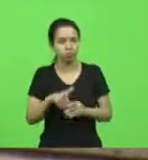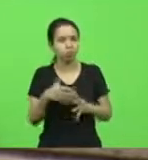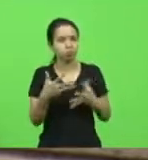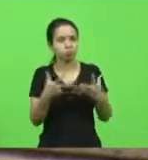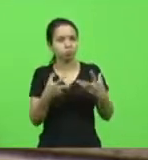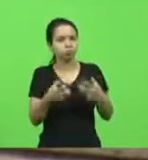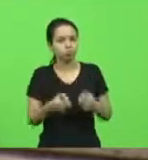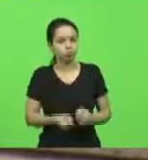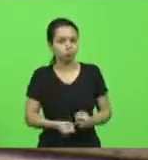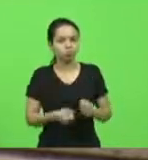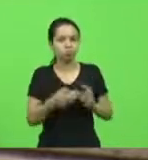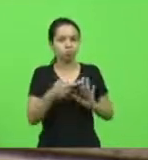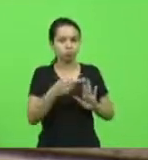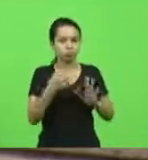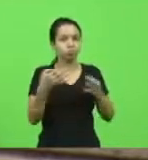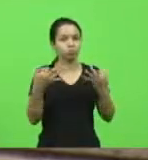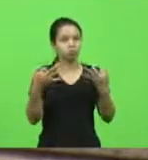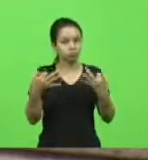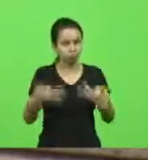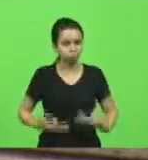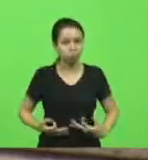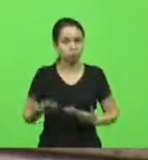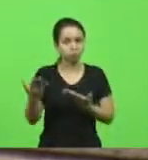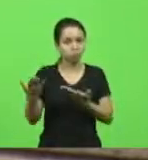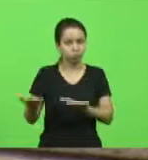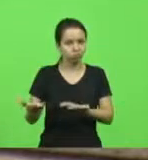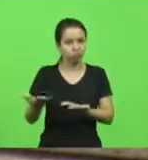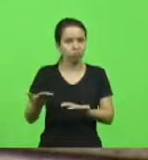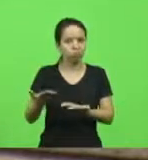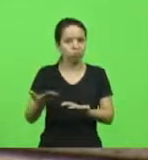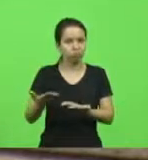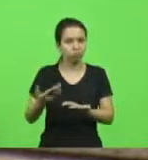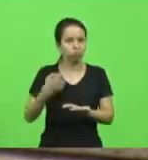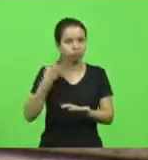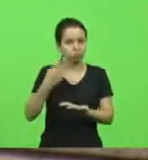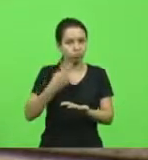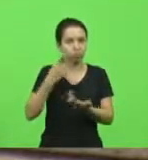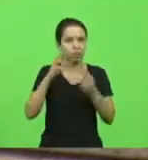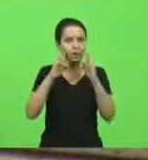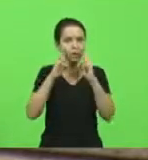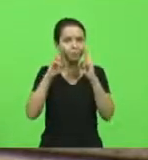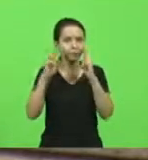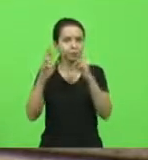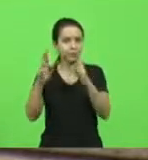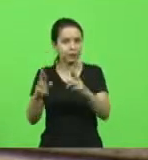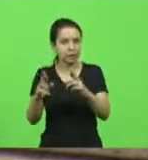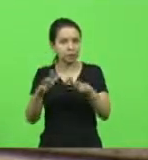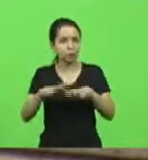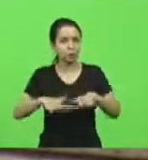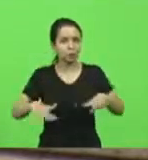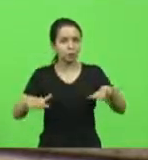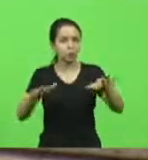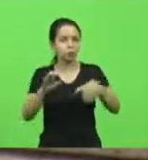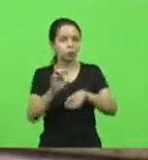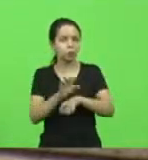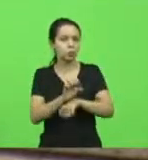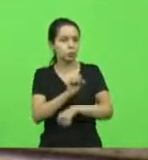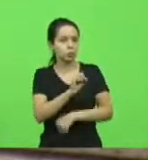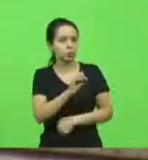faz justiça com um colega dessa Casa, respeitado por toda Santa Catarina e que foi,